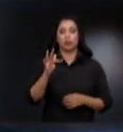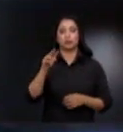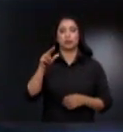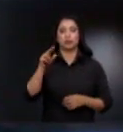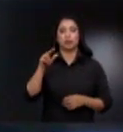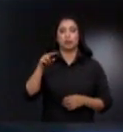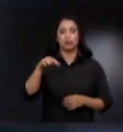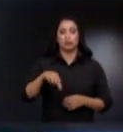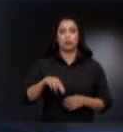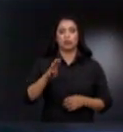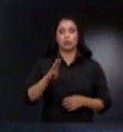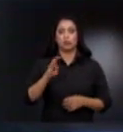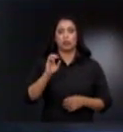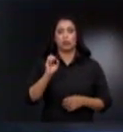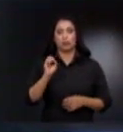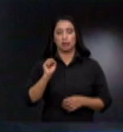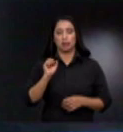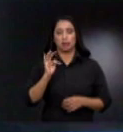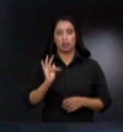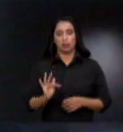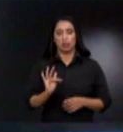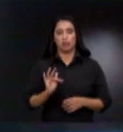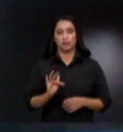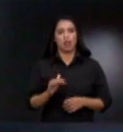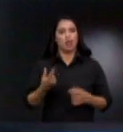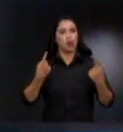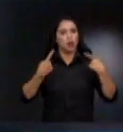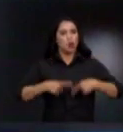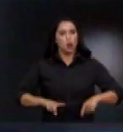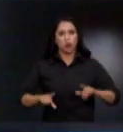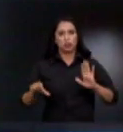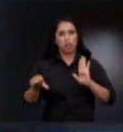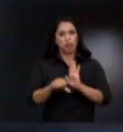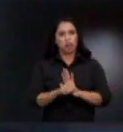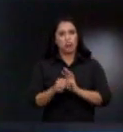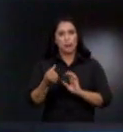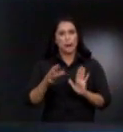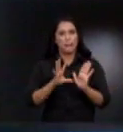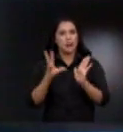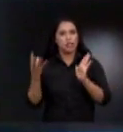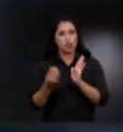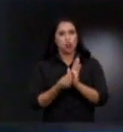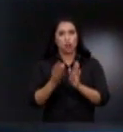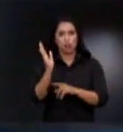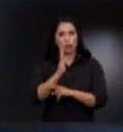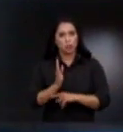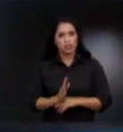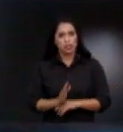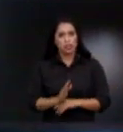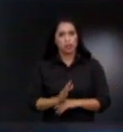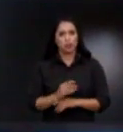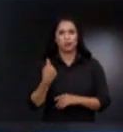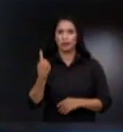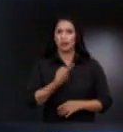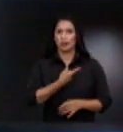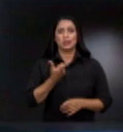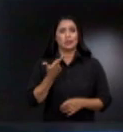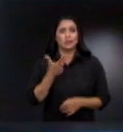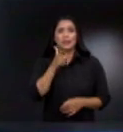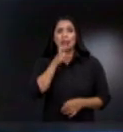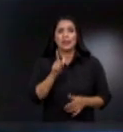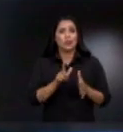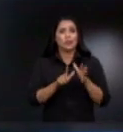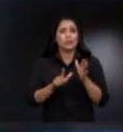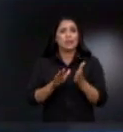repudiamos todo e qualquer tipo de ato criminoso feito seja na Amazônia seja no Brasil nós não temos nada para ganhar com